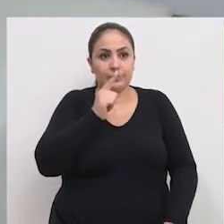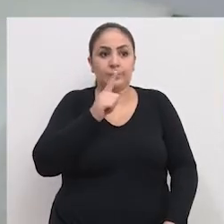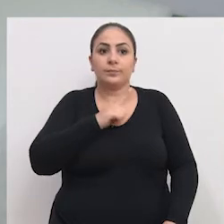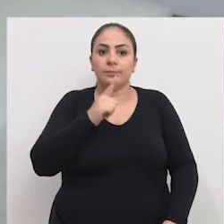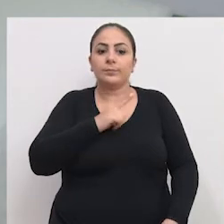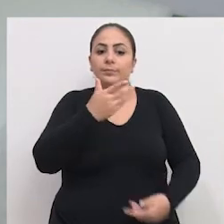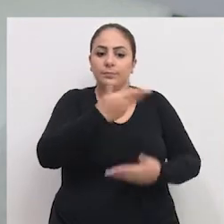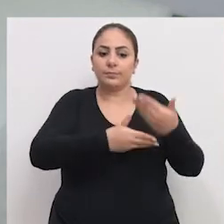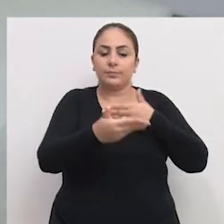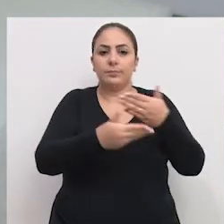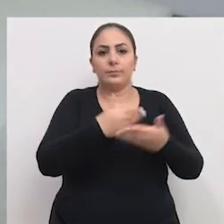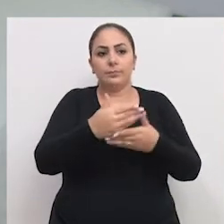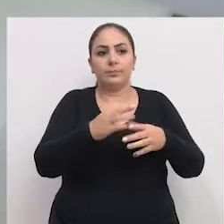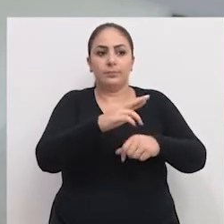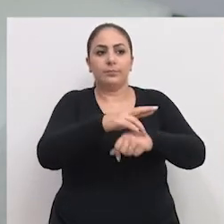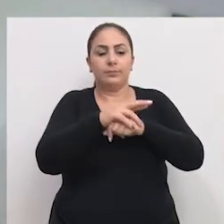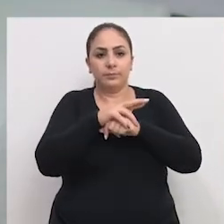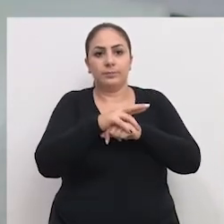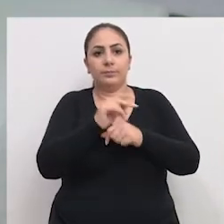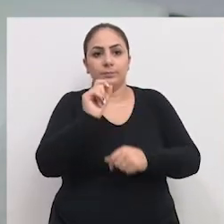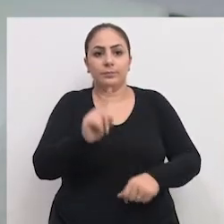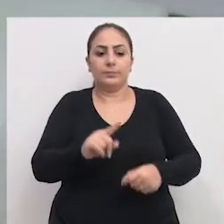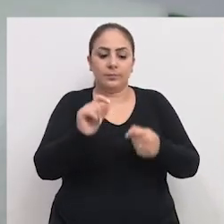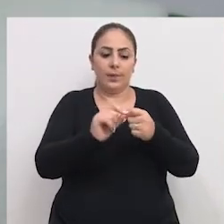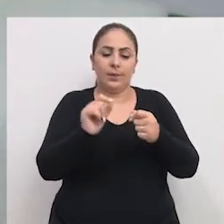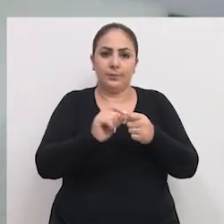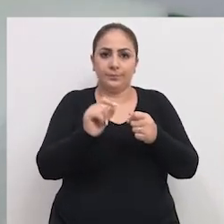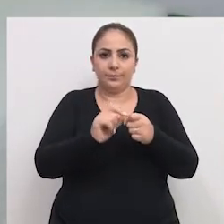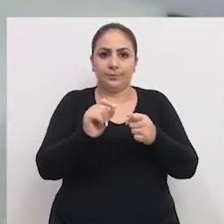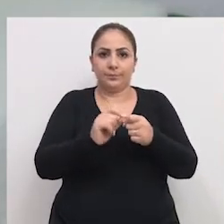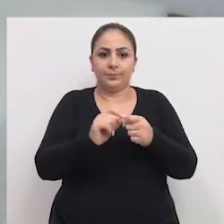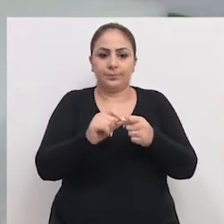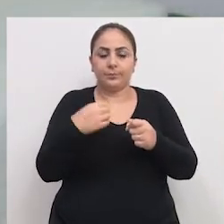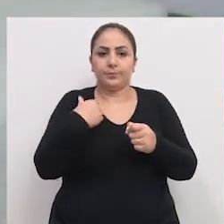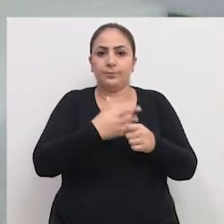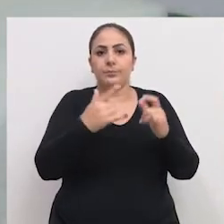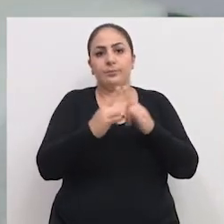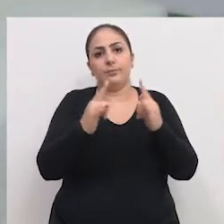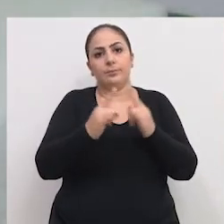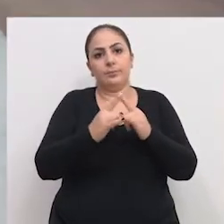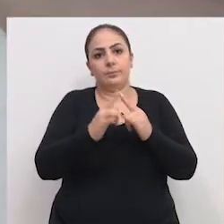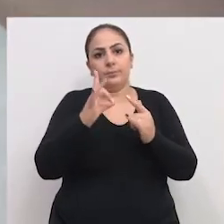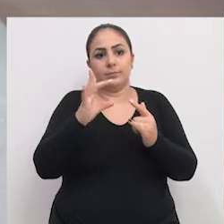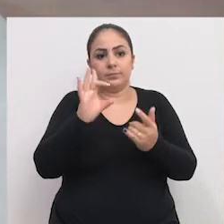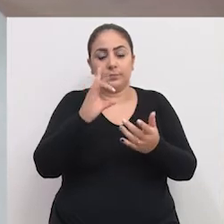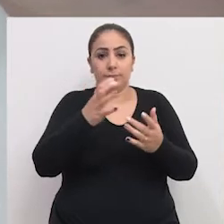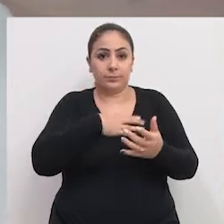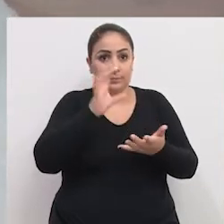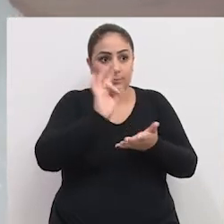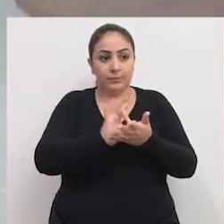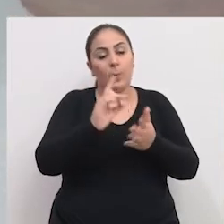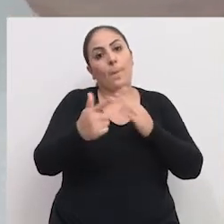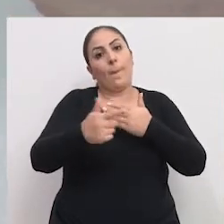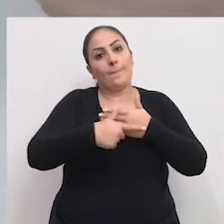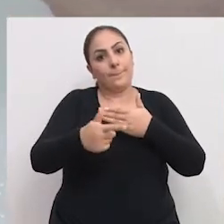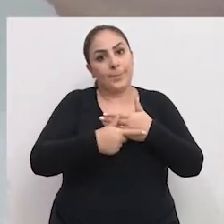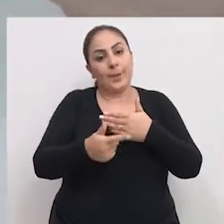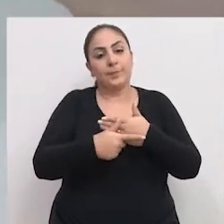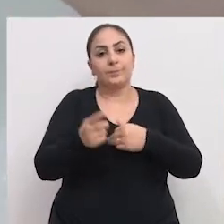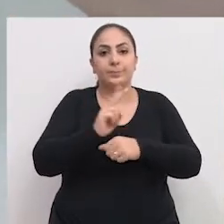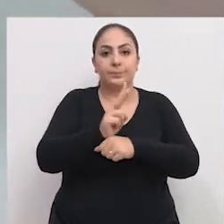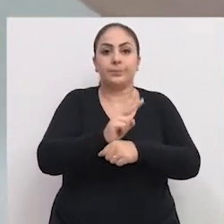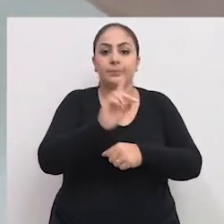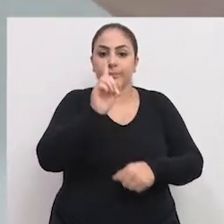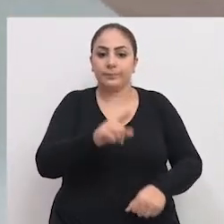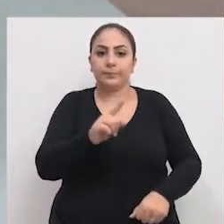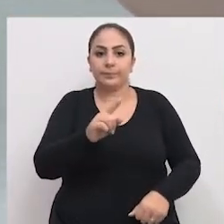ser compartilhado com a segurança que é realizado pelos órgãos de forma efetiva. Claro que o papel do